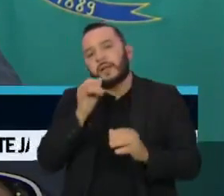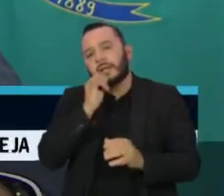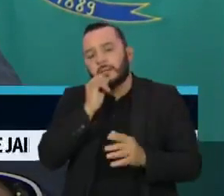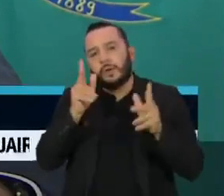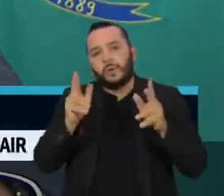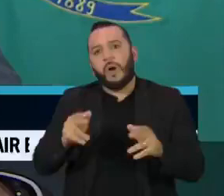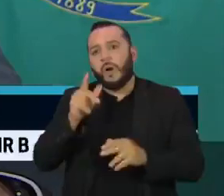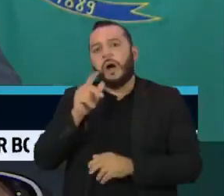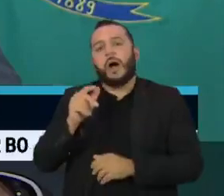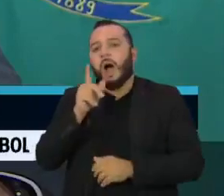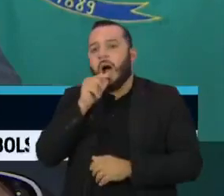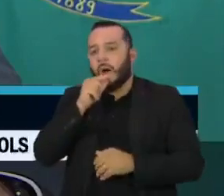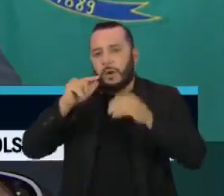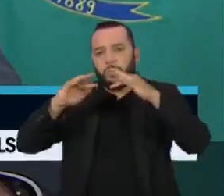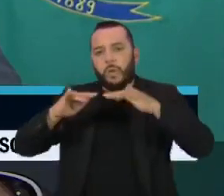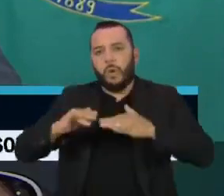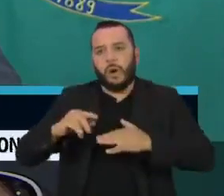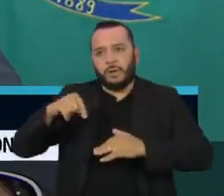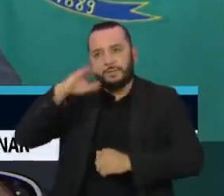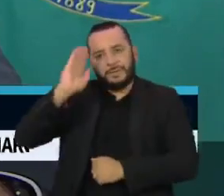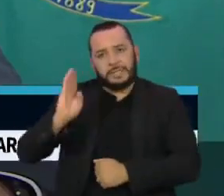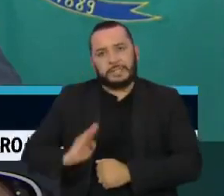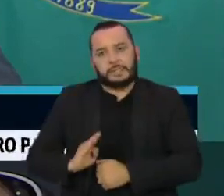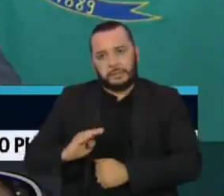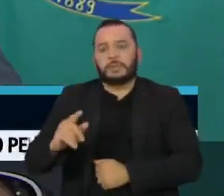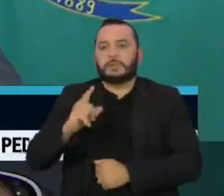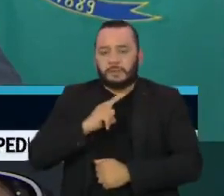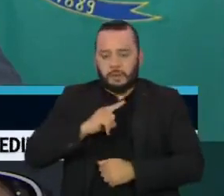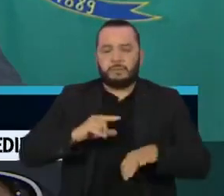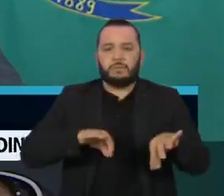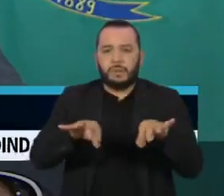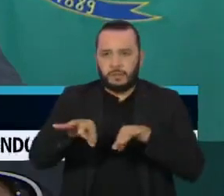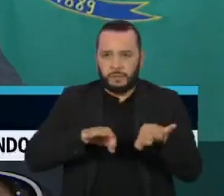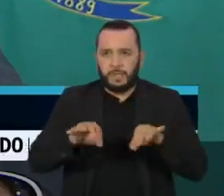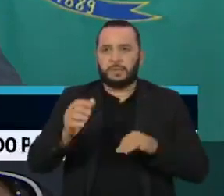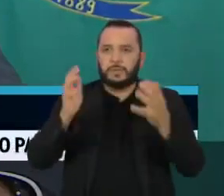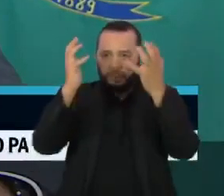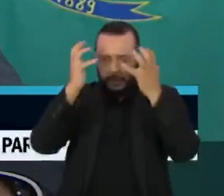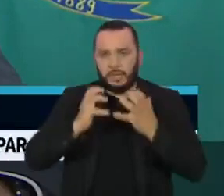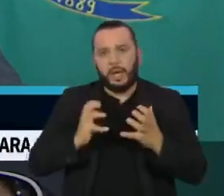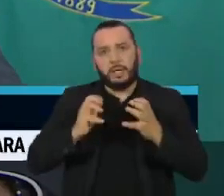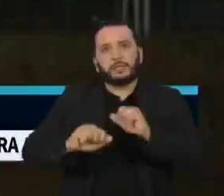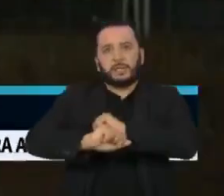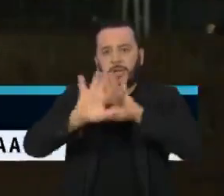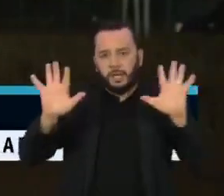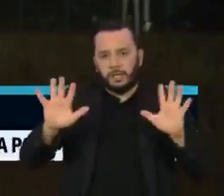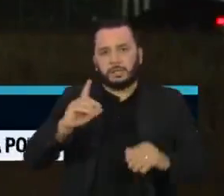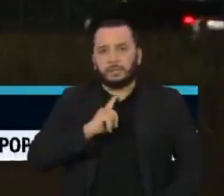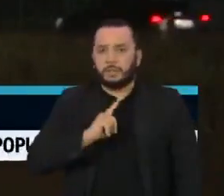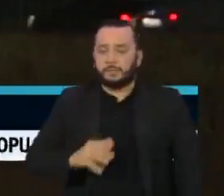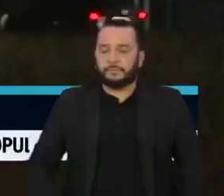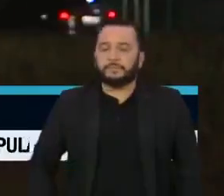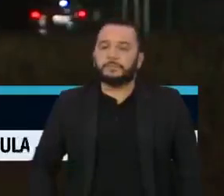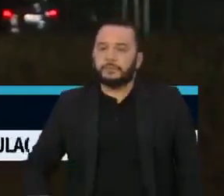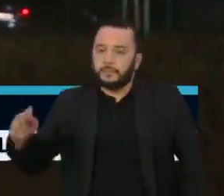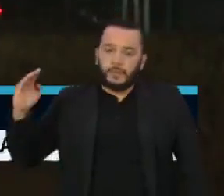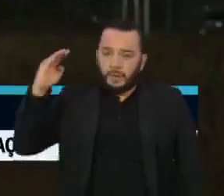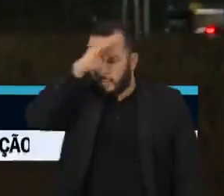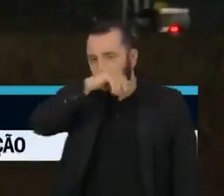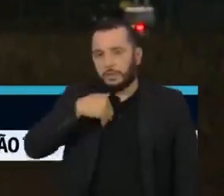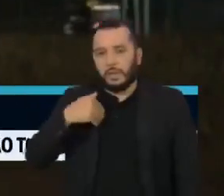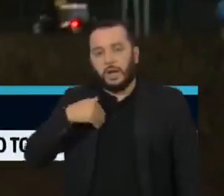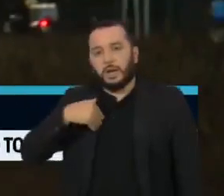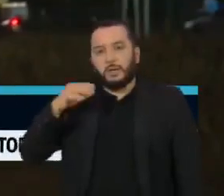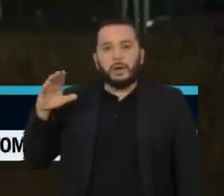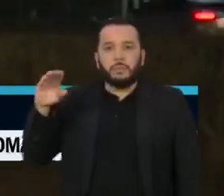hídrica do Brasil, que estamos enfrentando com planejamento, seriedade e transparência. A fala do presidente vai na